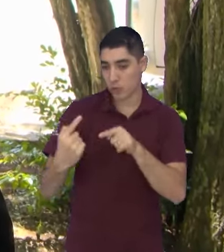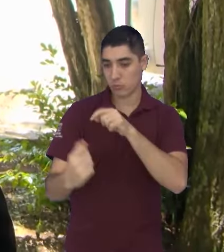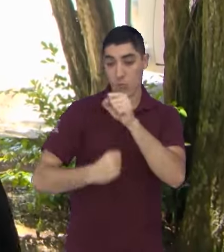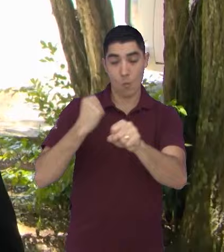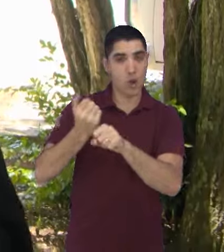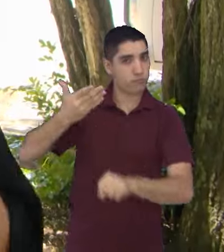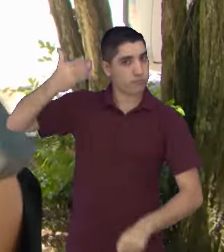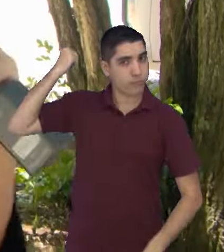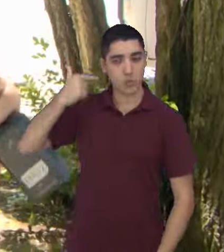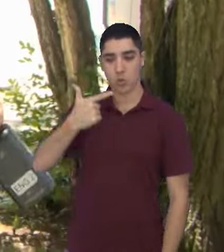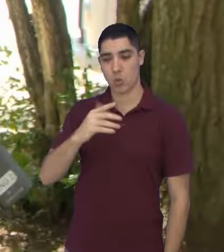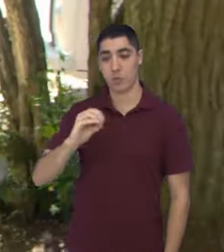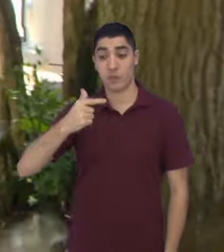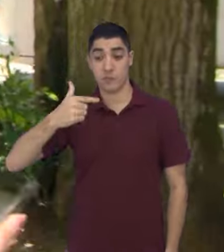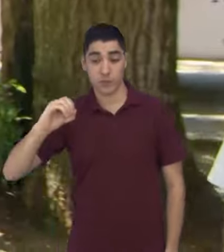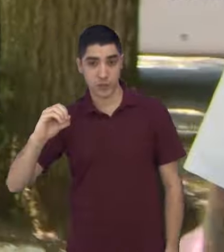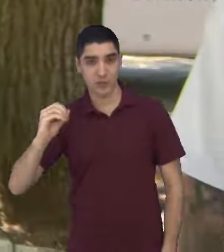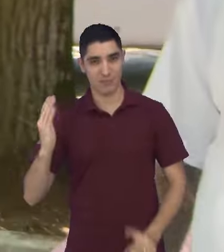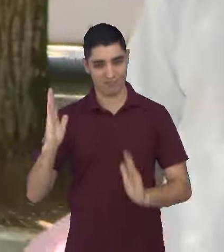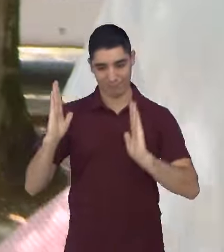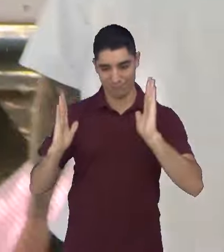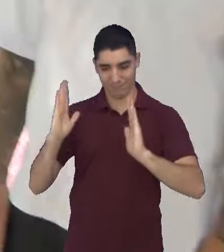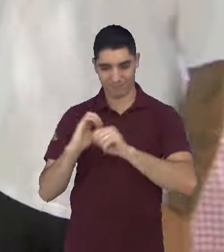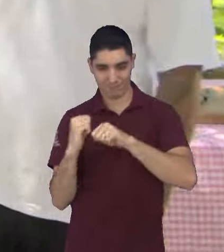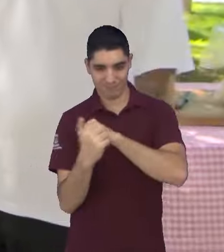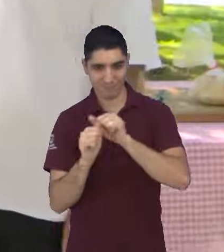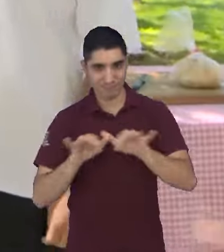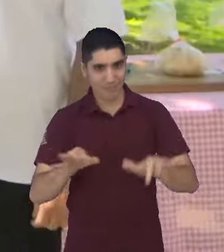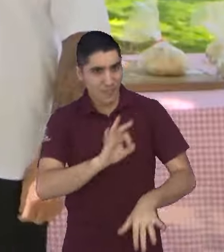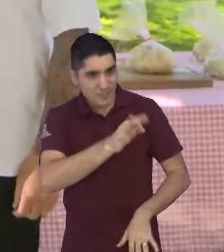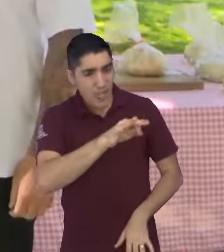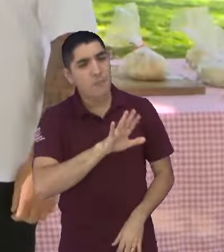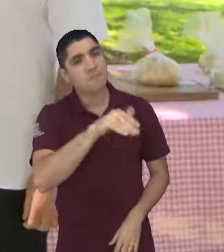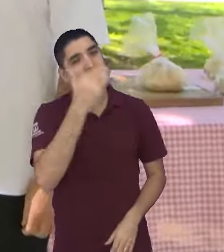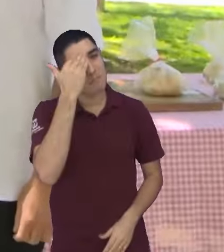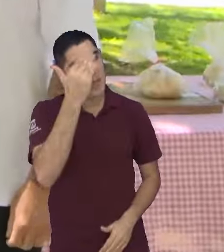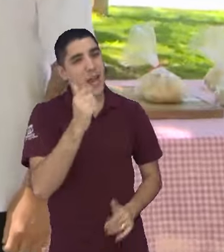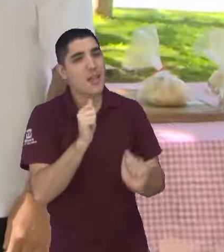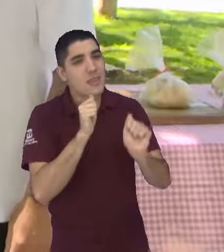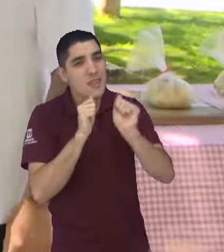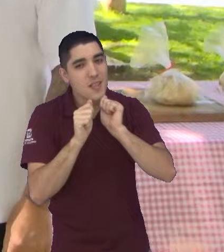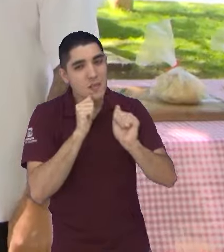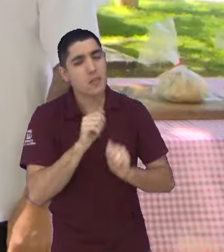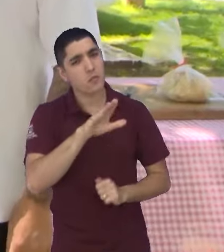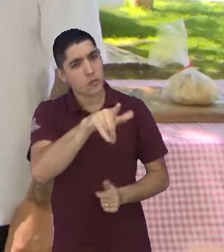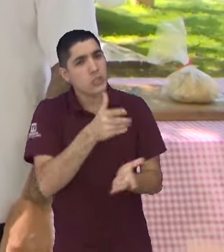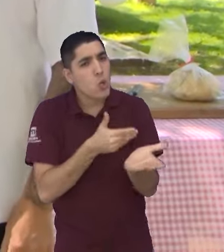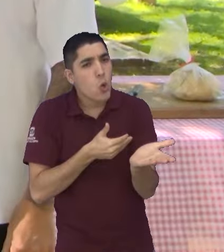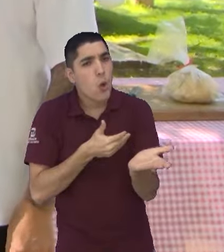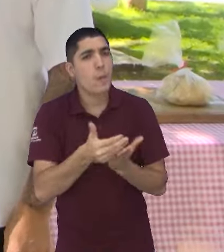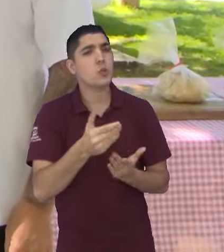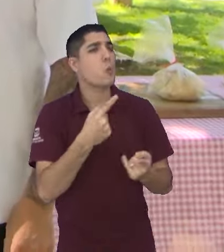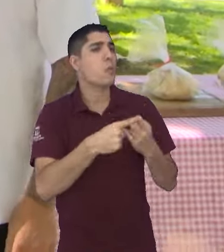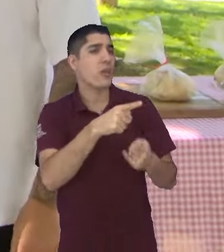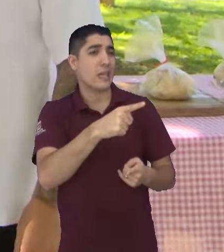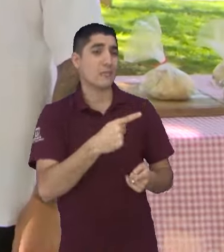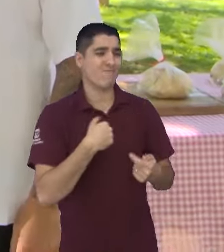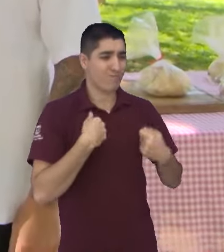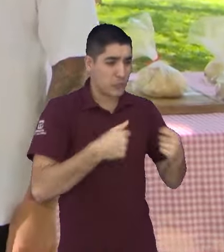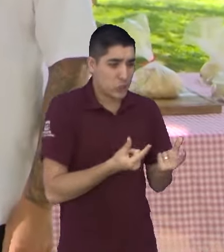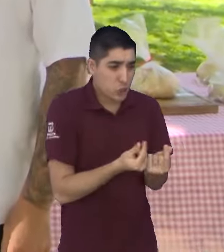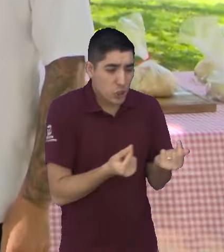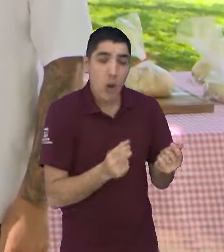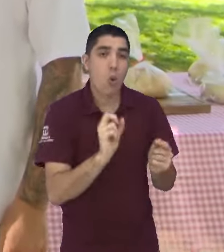plena pandemia. Não é mesmo, Paulo? Muito obrigada por nos atender. Você começou por necessidade ou não? Você já tinha